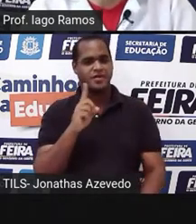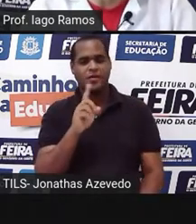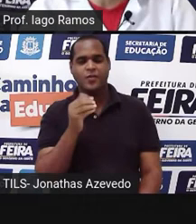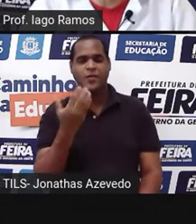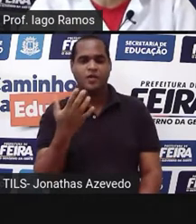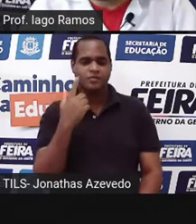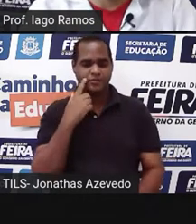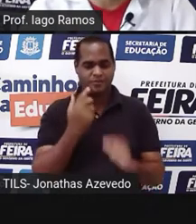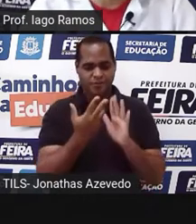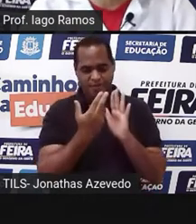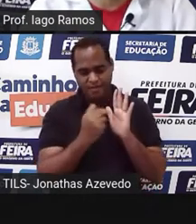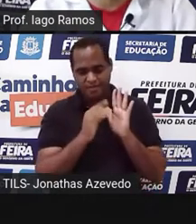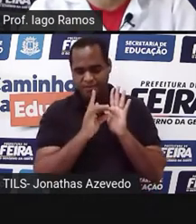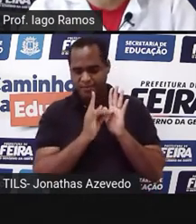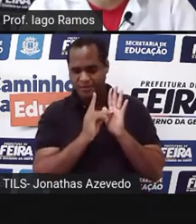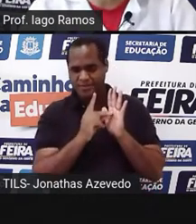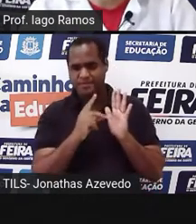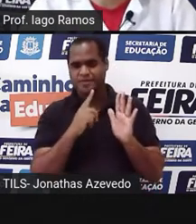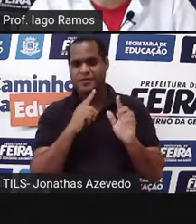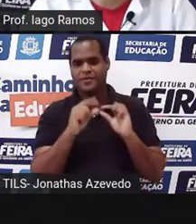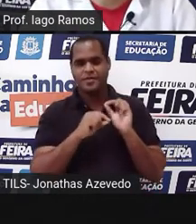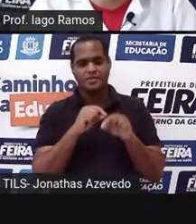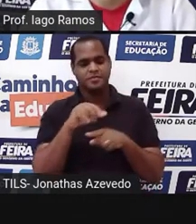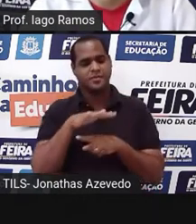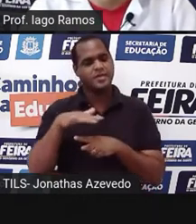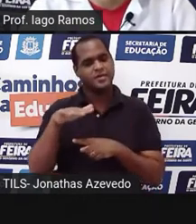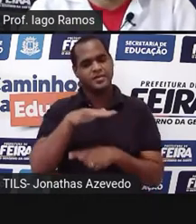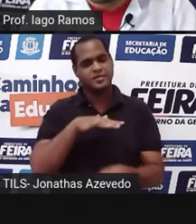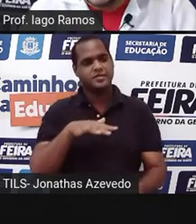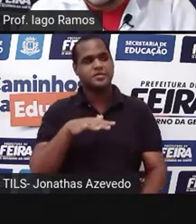Essas figuras geométricas planas?